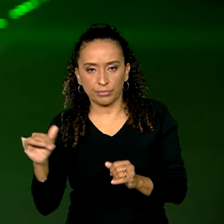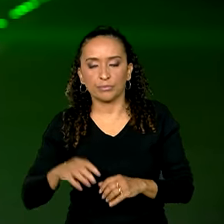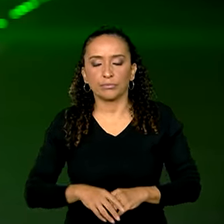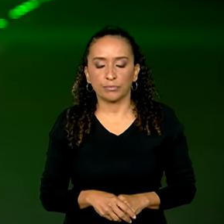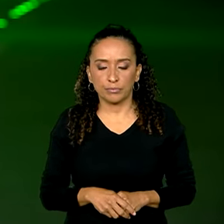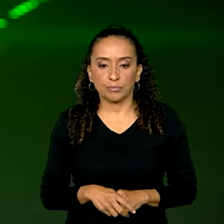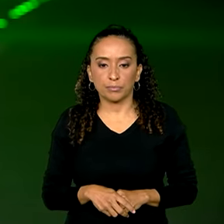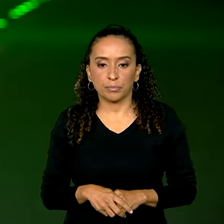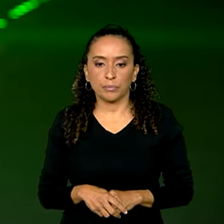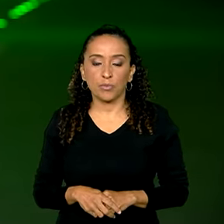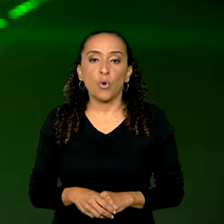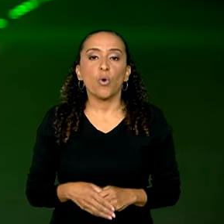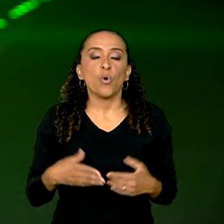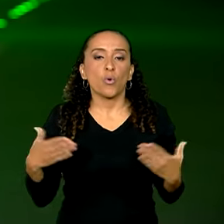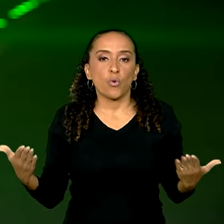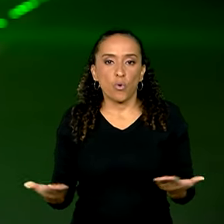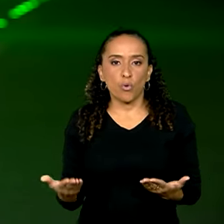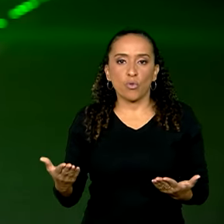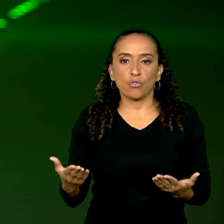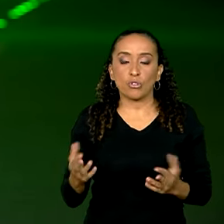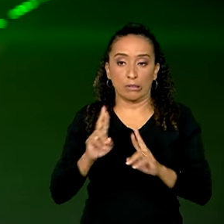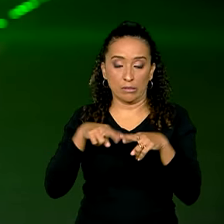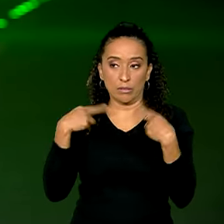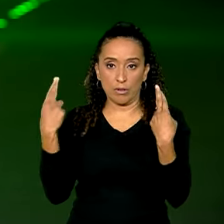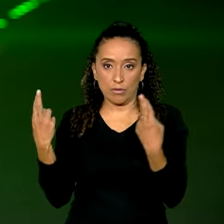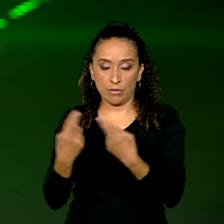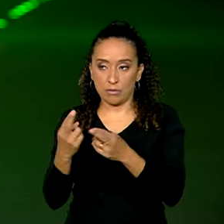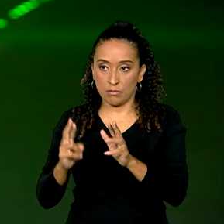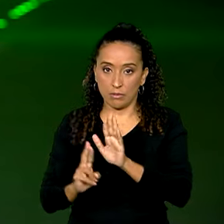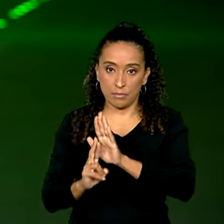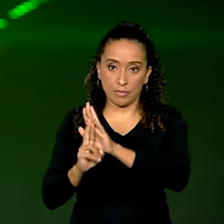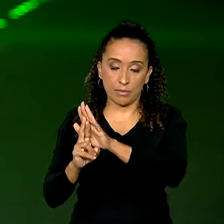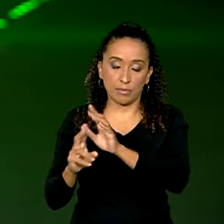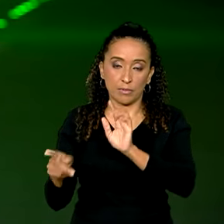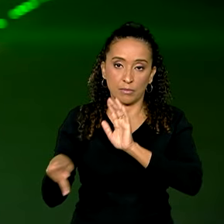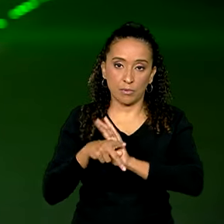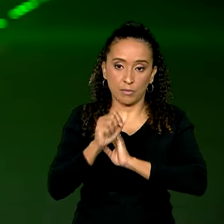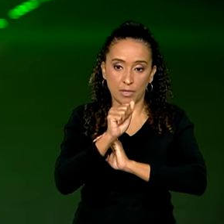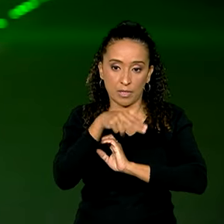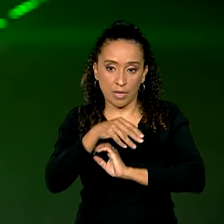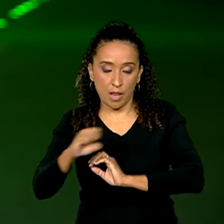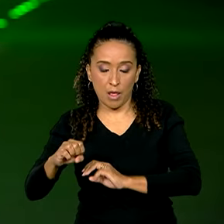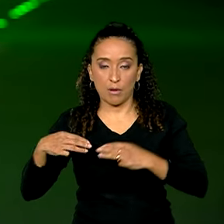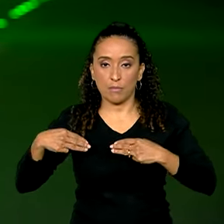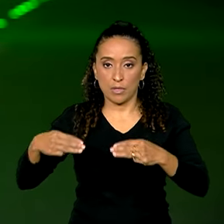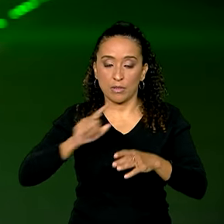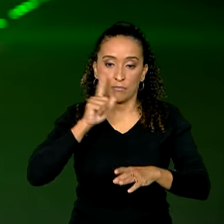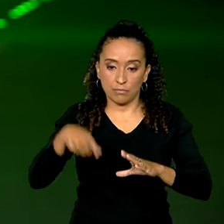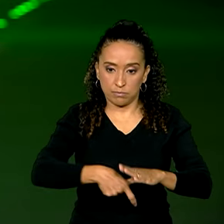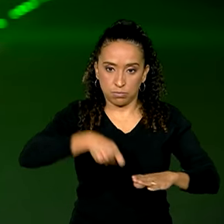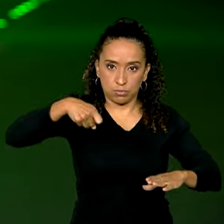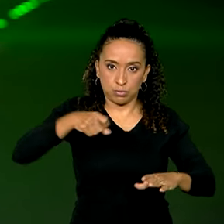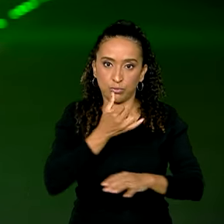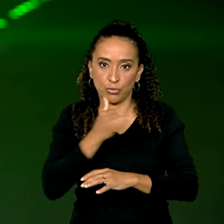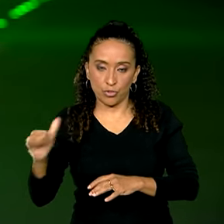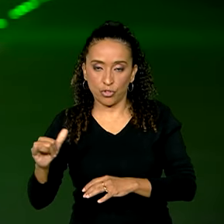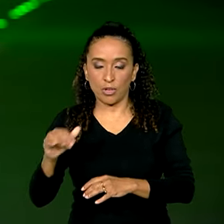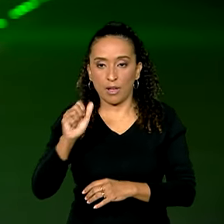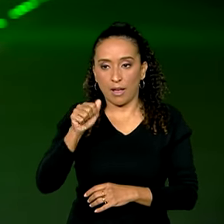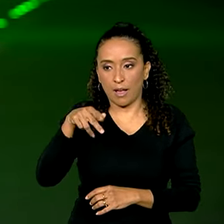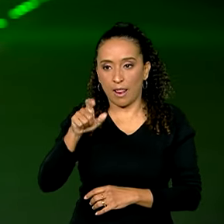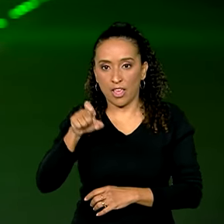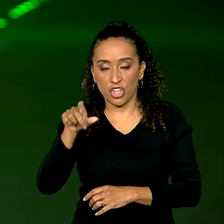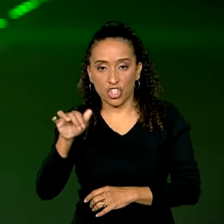energia. Hoje, então, durante uma reunião com representantes da ANEEL, o ministro de Minas e Energia, Alexandre Silveira,